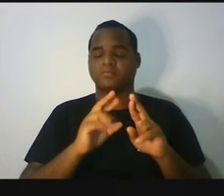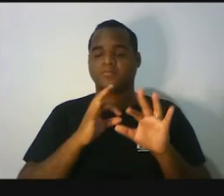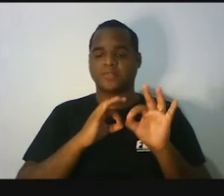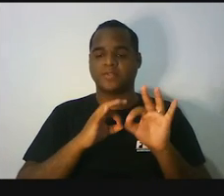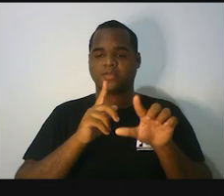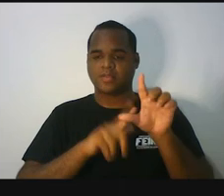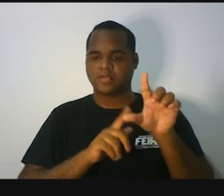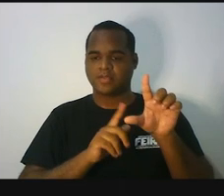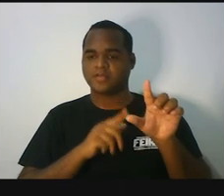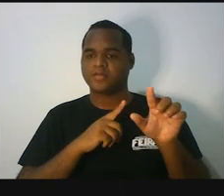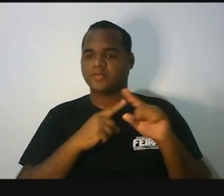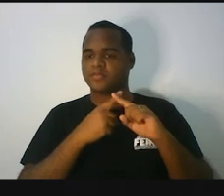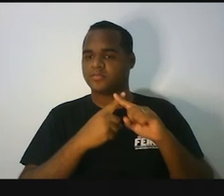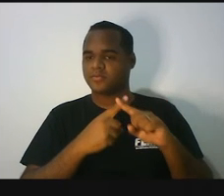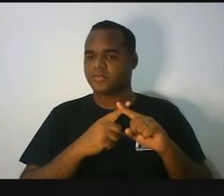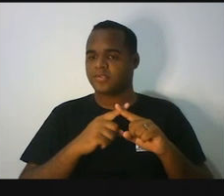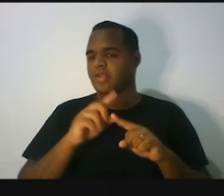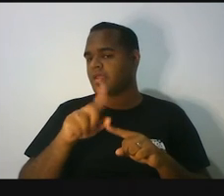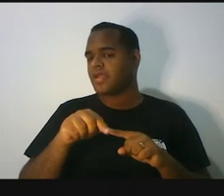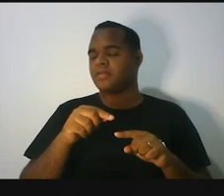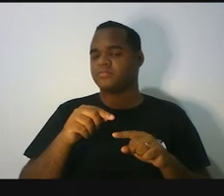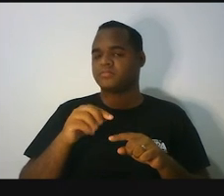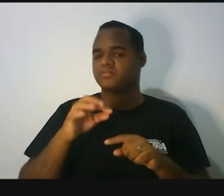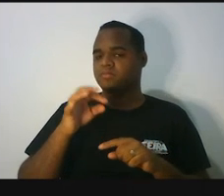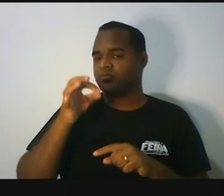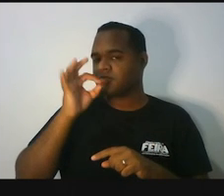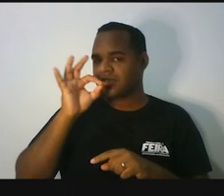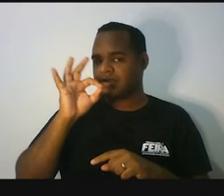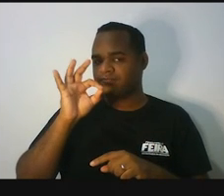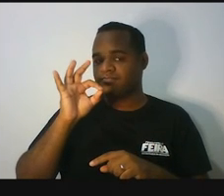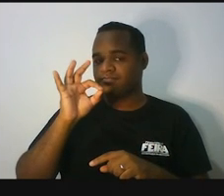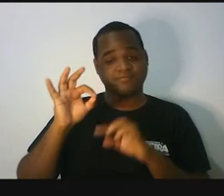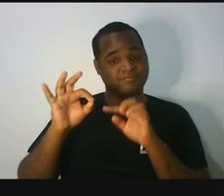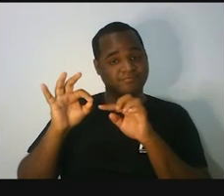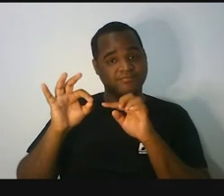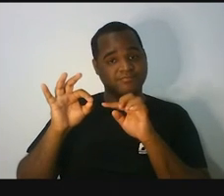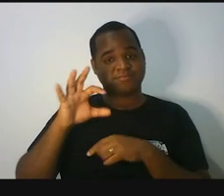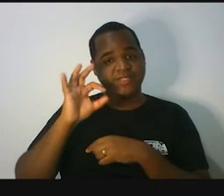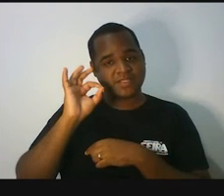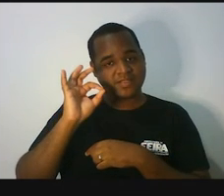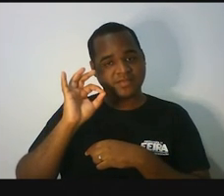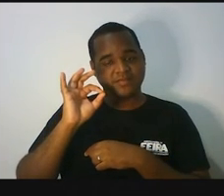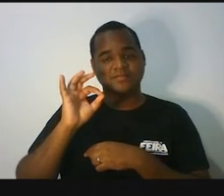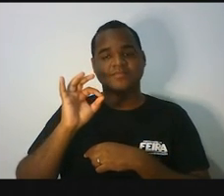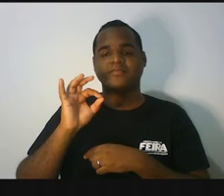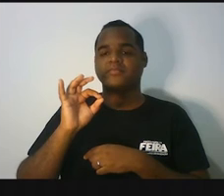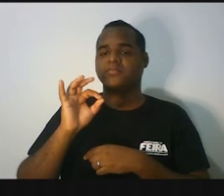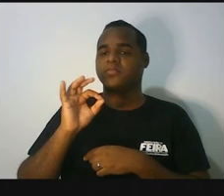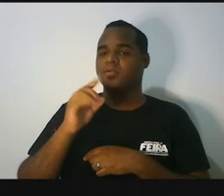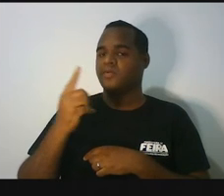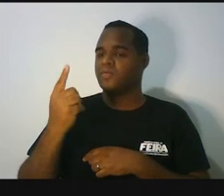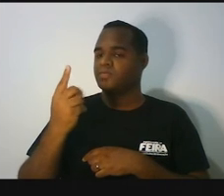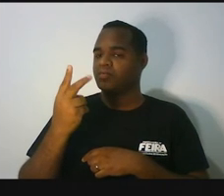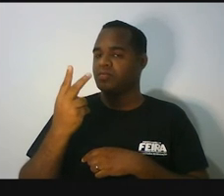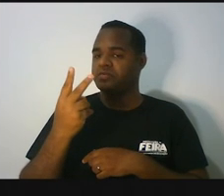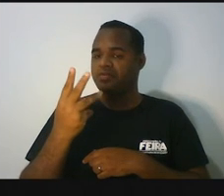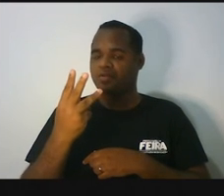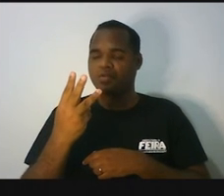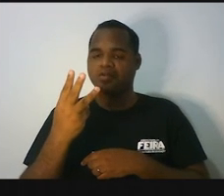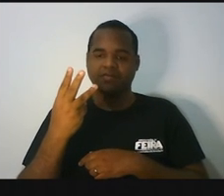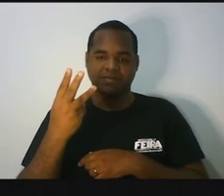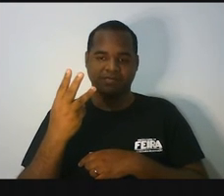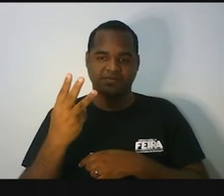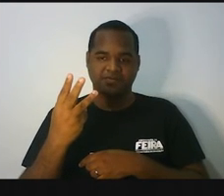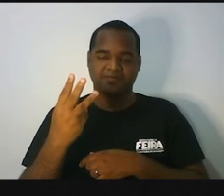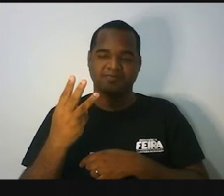seja uma xícara então a gente tem ali uma xícara mais uma xícara mais uma